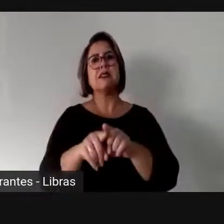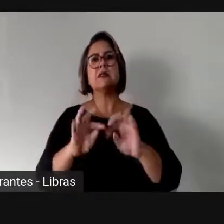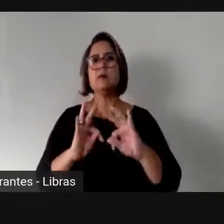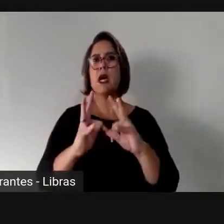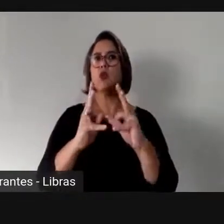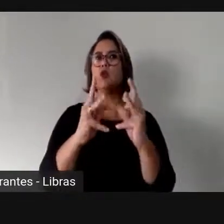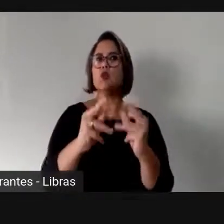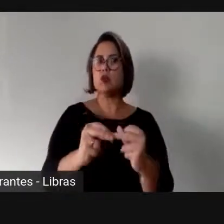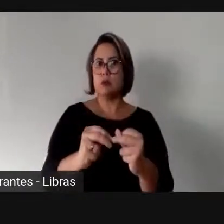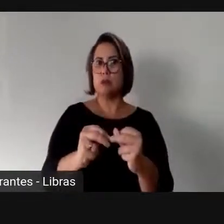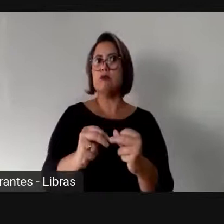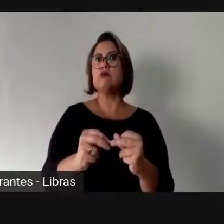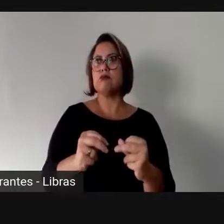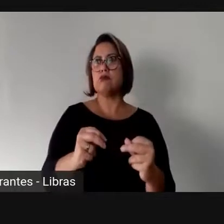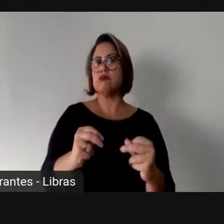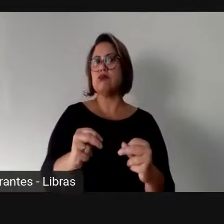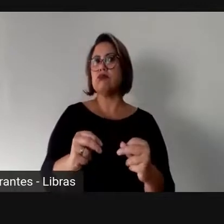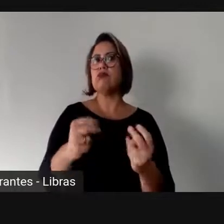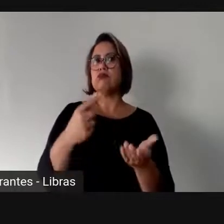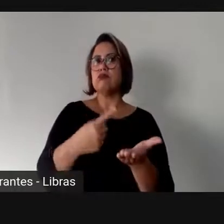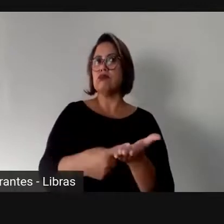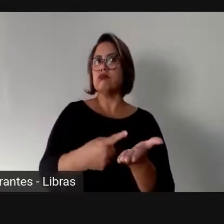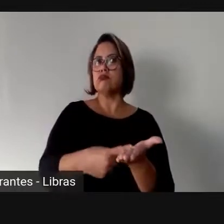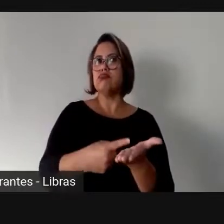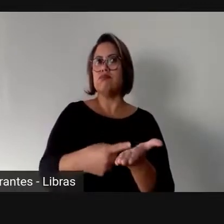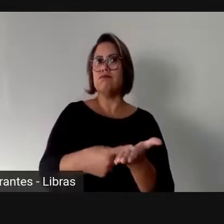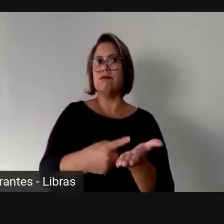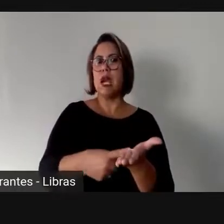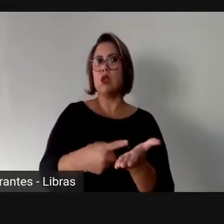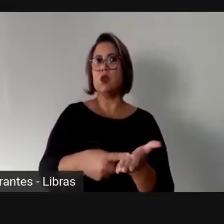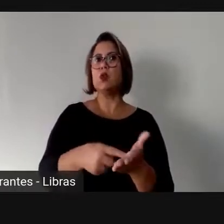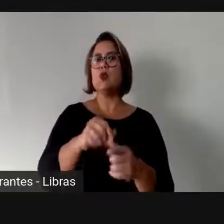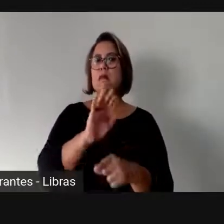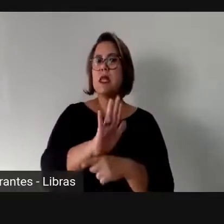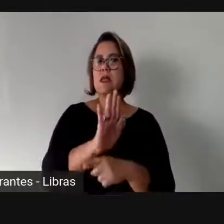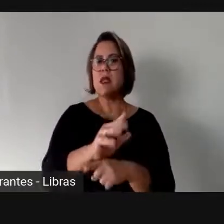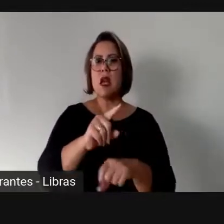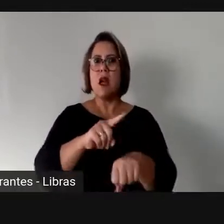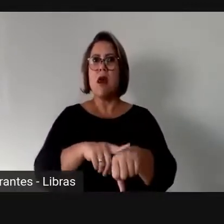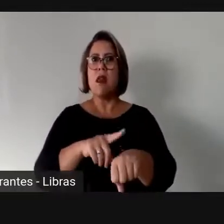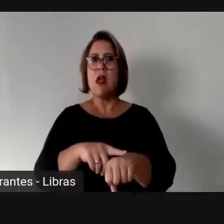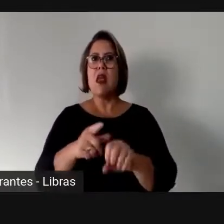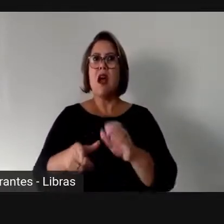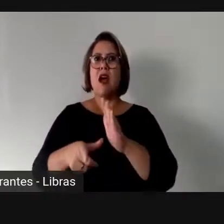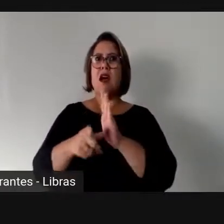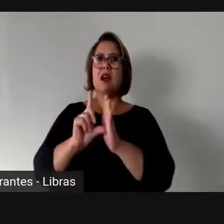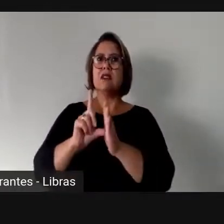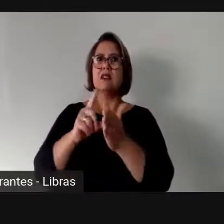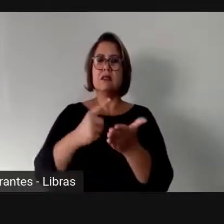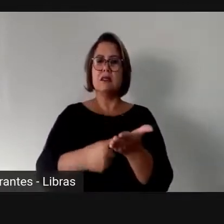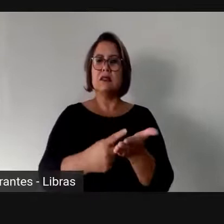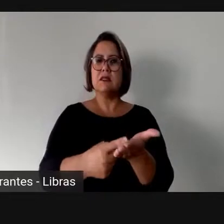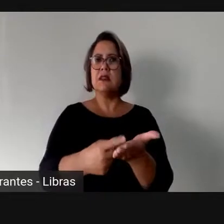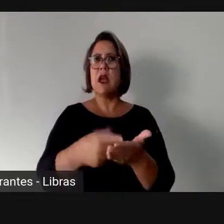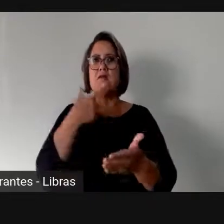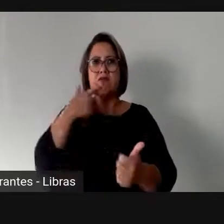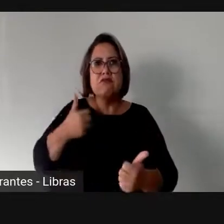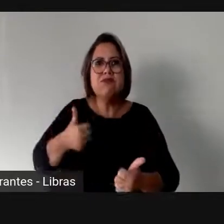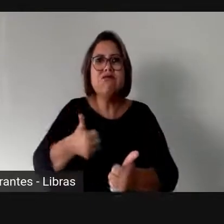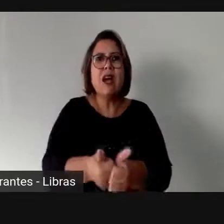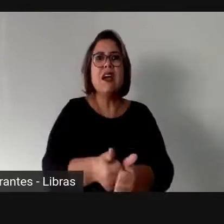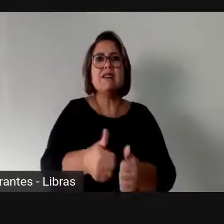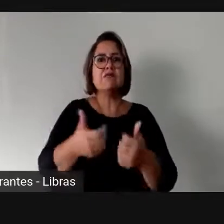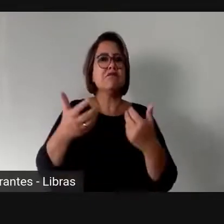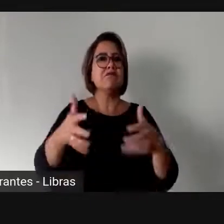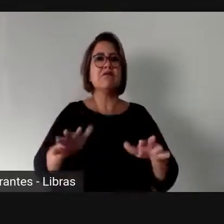como disse, estabelecendo a composição do time desde a hora que se estabelece o time ou nós não iremos participar. Então,